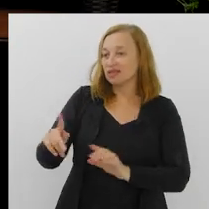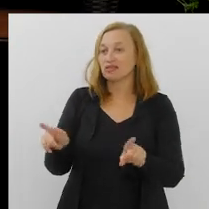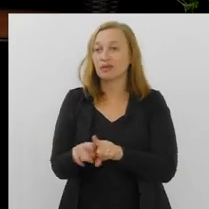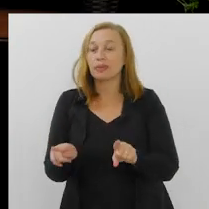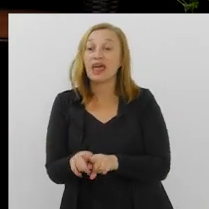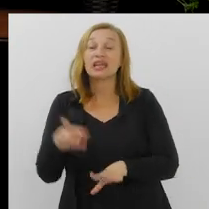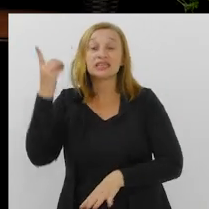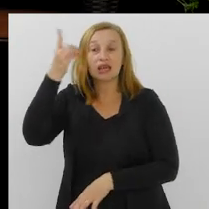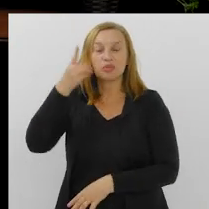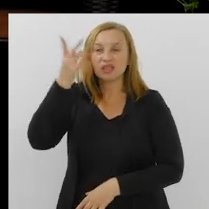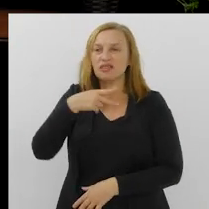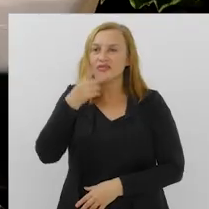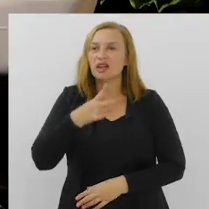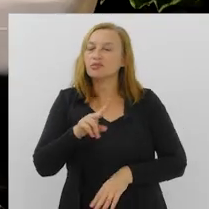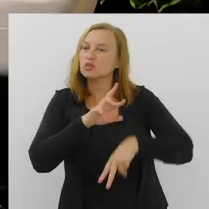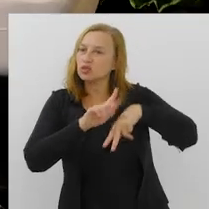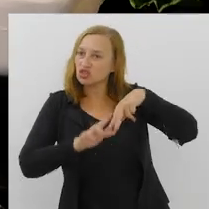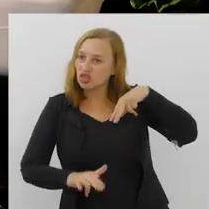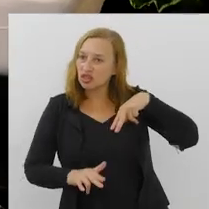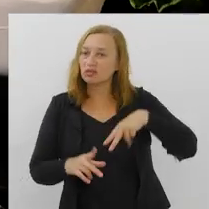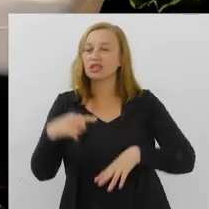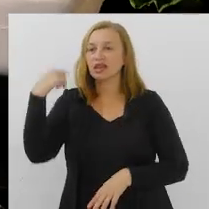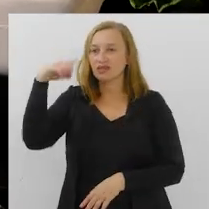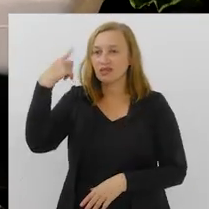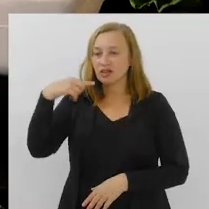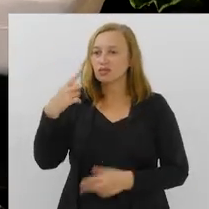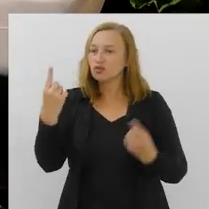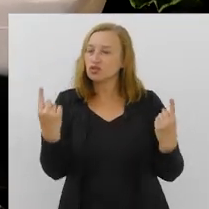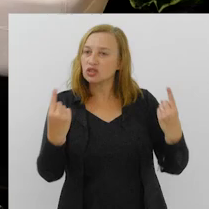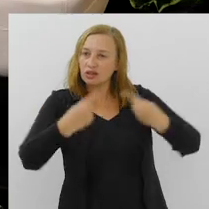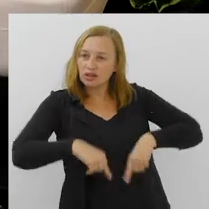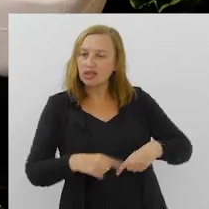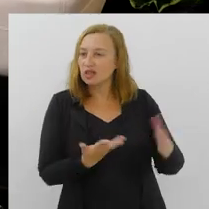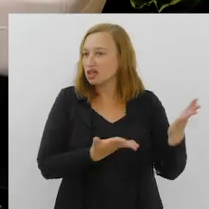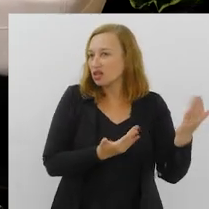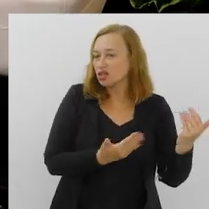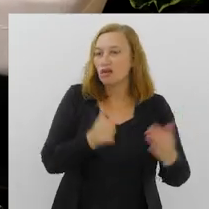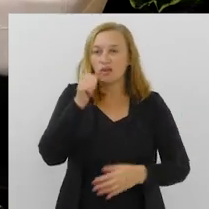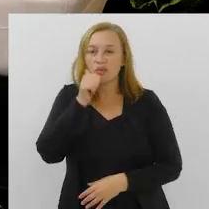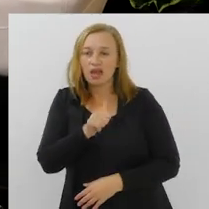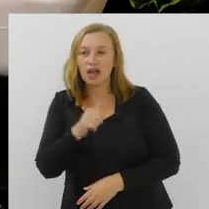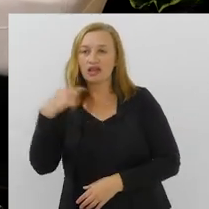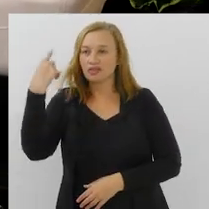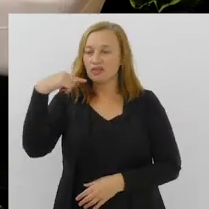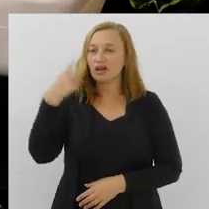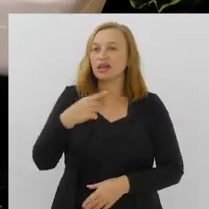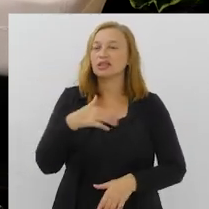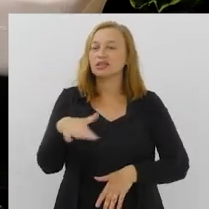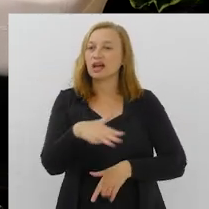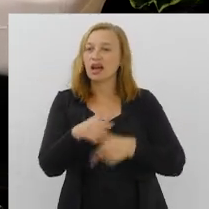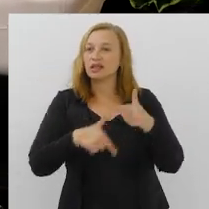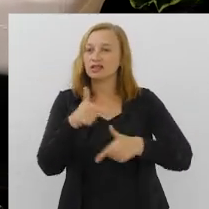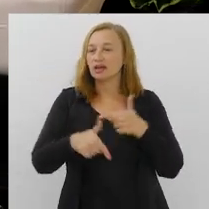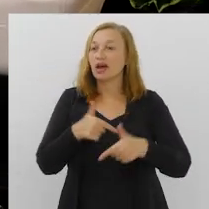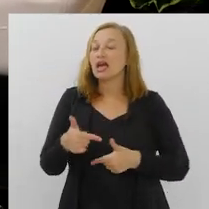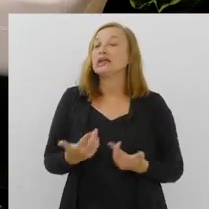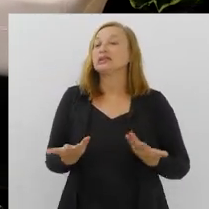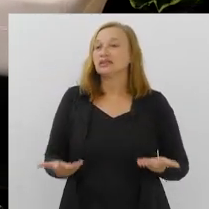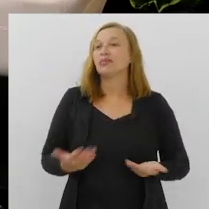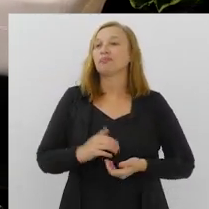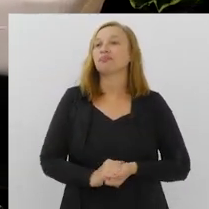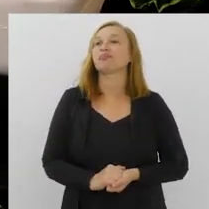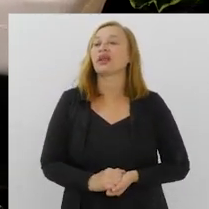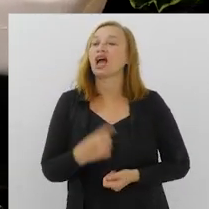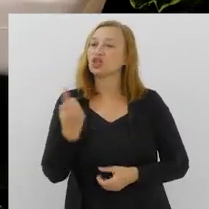se deles fossem também. Bom, deputado, nós falamos aqui de uma questão de gênero na advocacia, dos desafios da jovem mulher advogada no